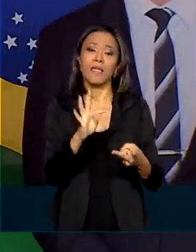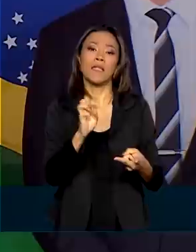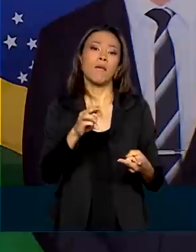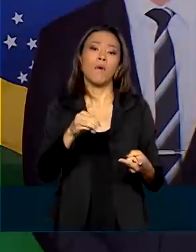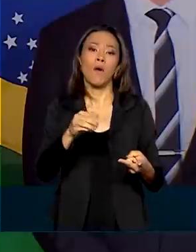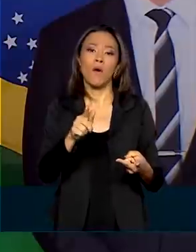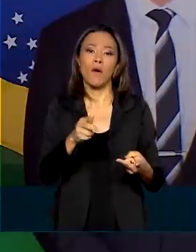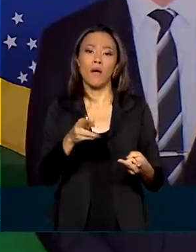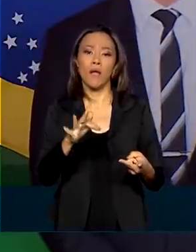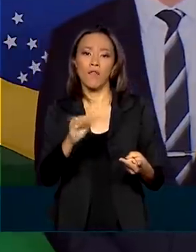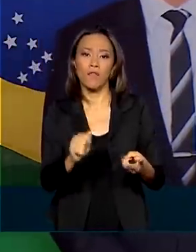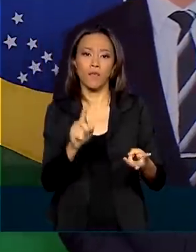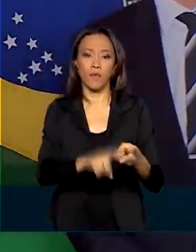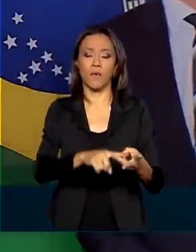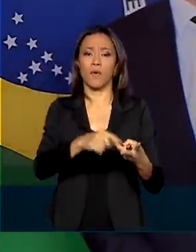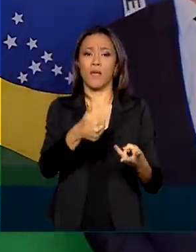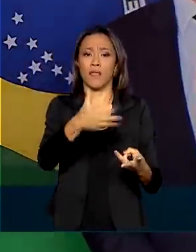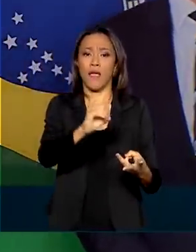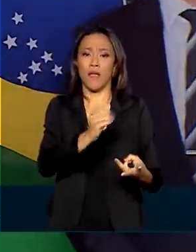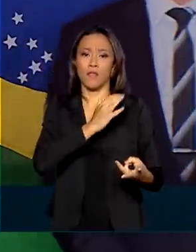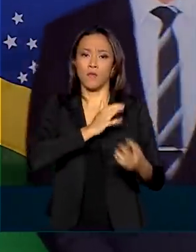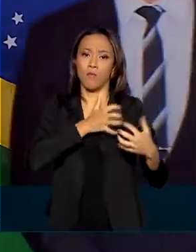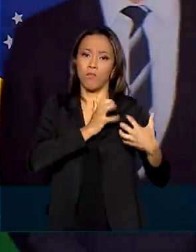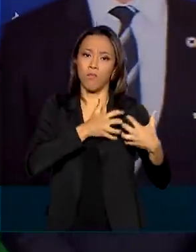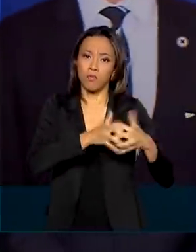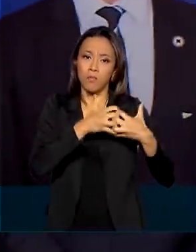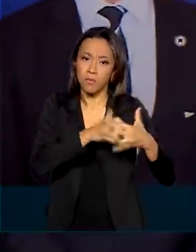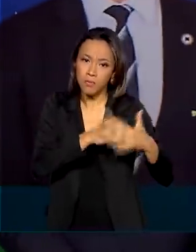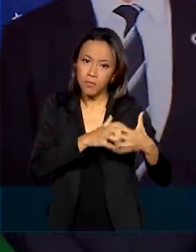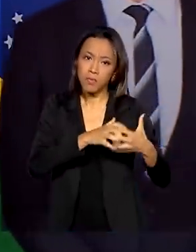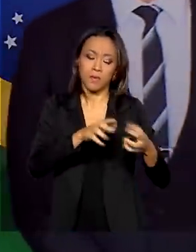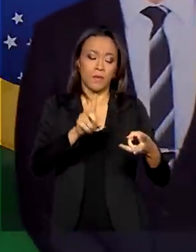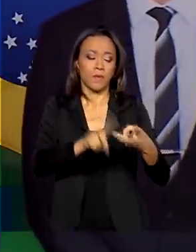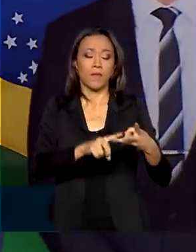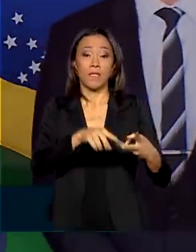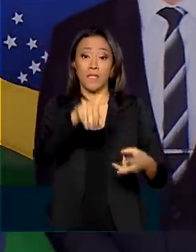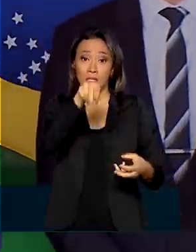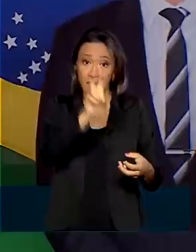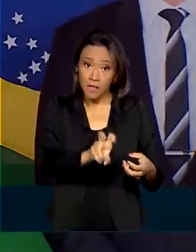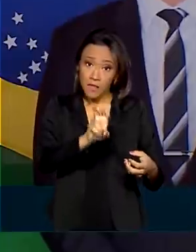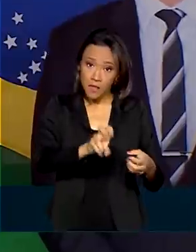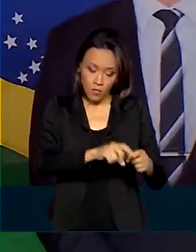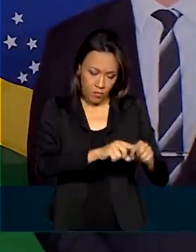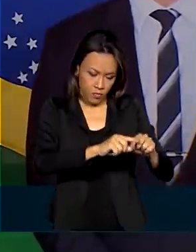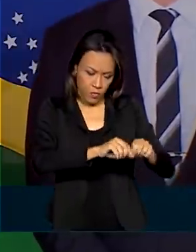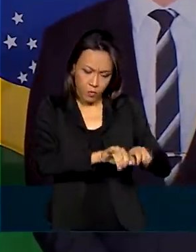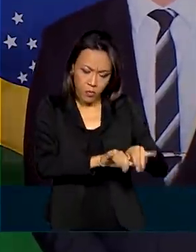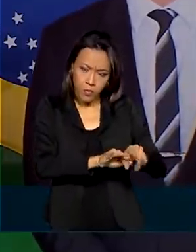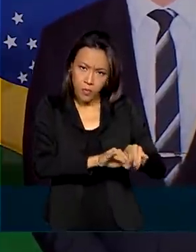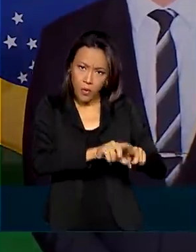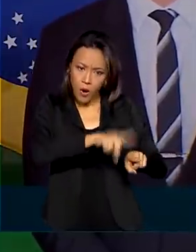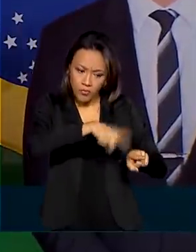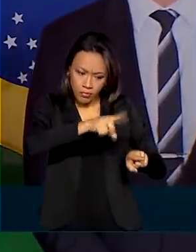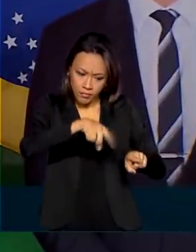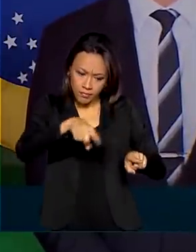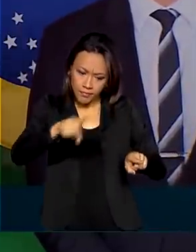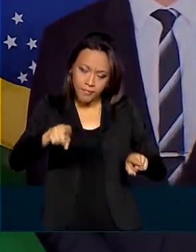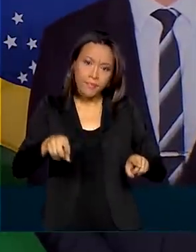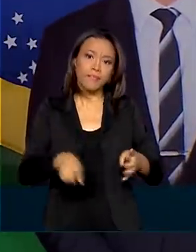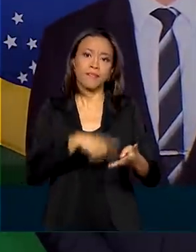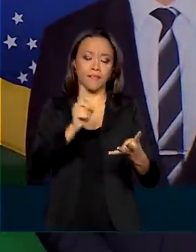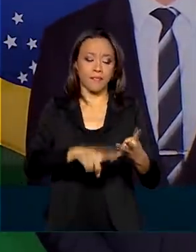eletrocardiógrafos, 5 tomógrafos computadorizados, 5